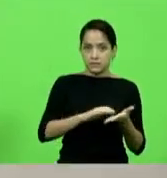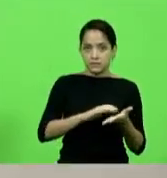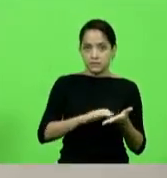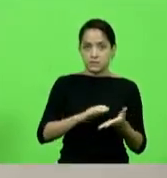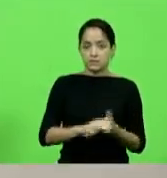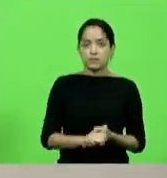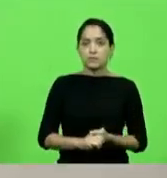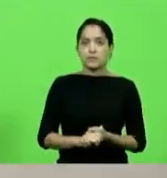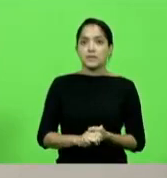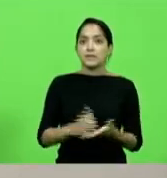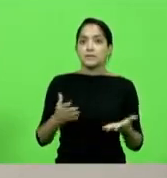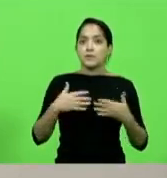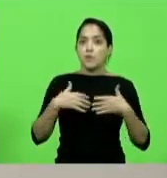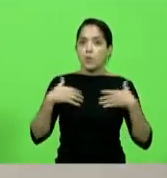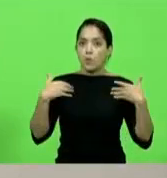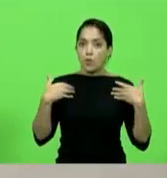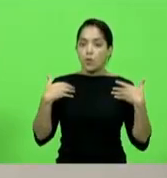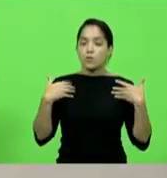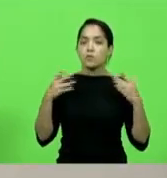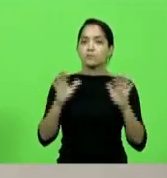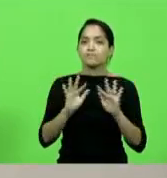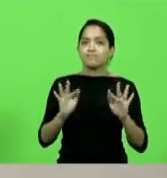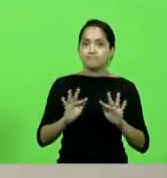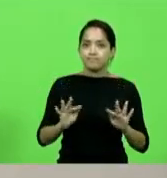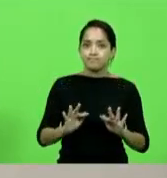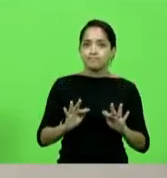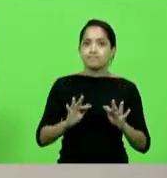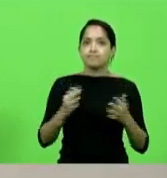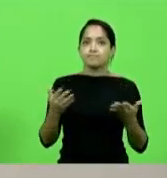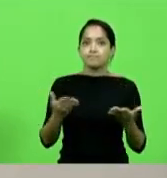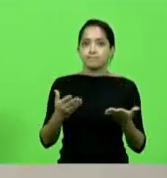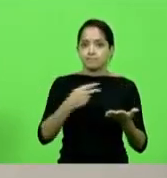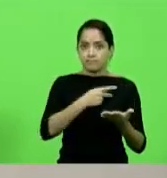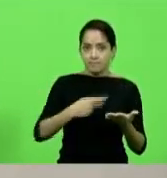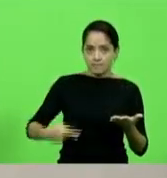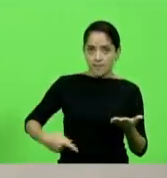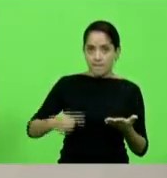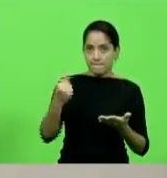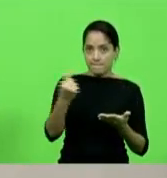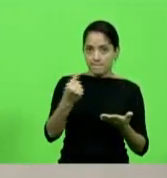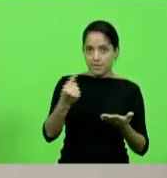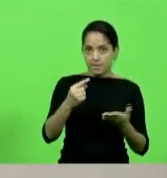e tenho a honra, o prazer e a alegria de estar conduzindo a primeira reunião do ano.